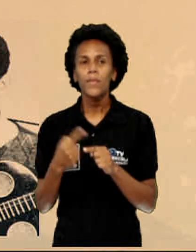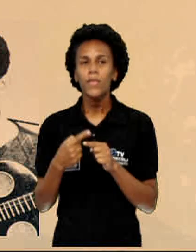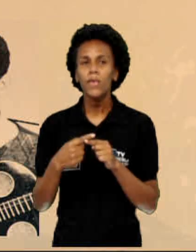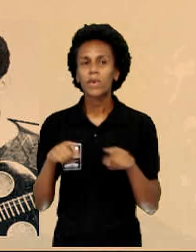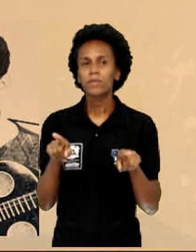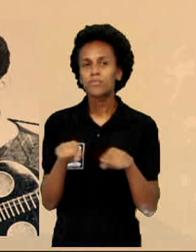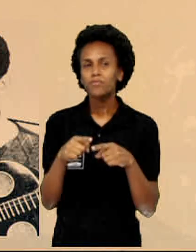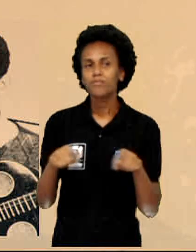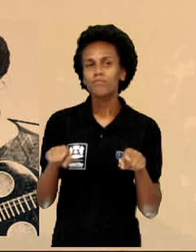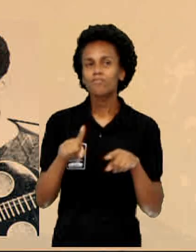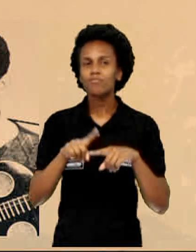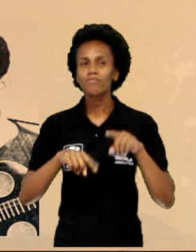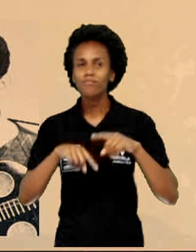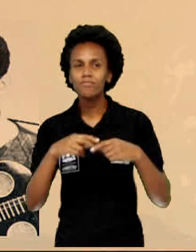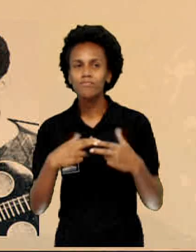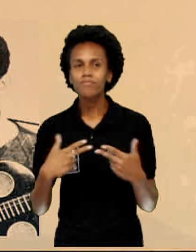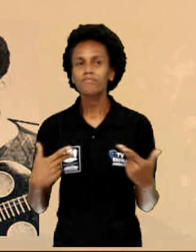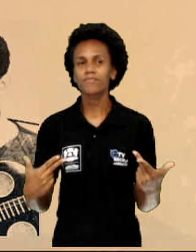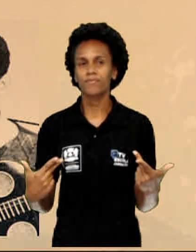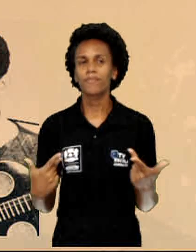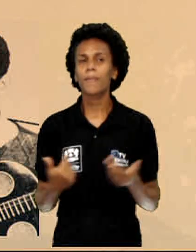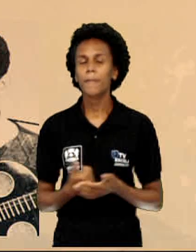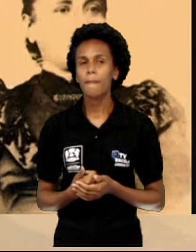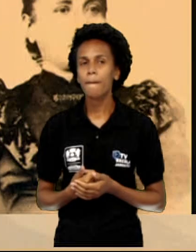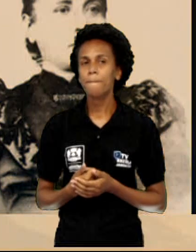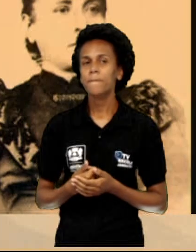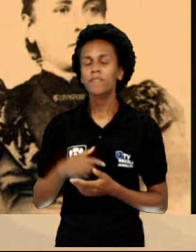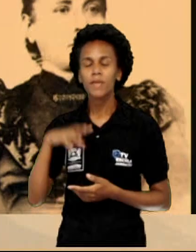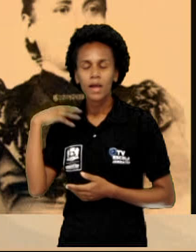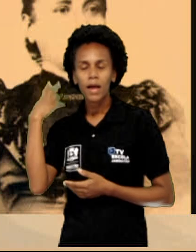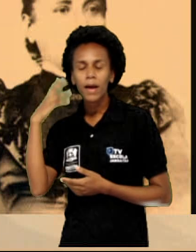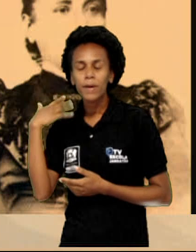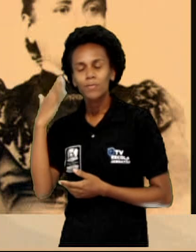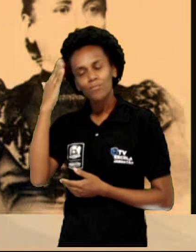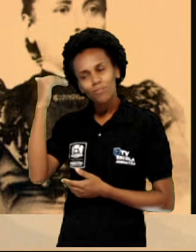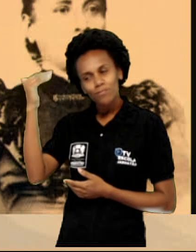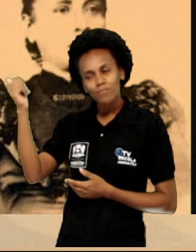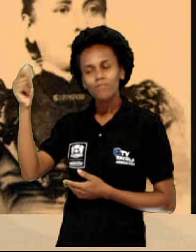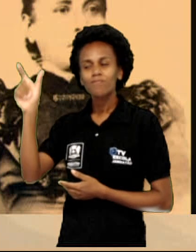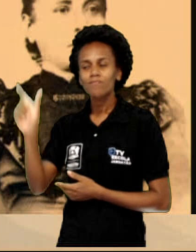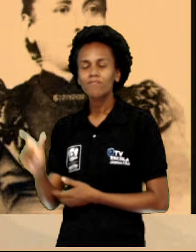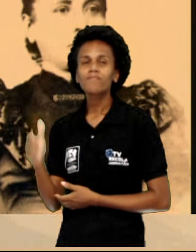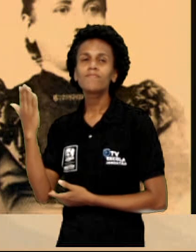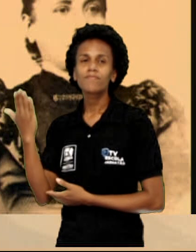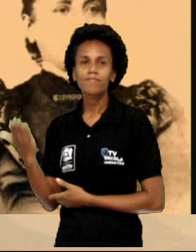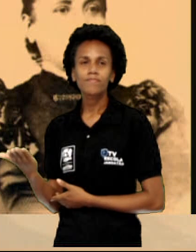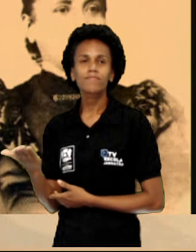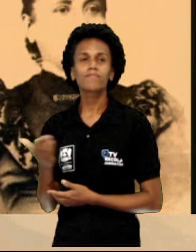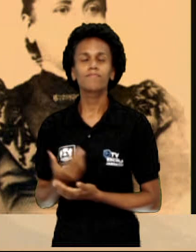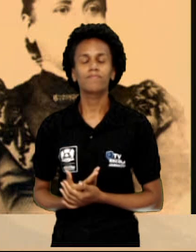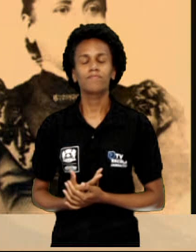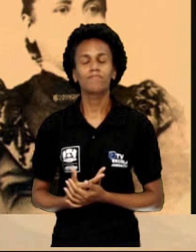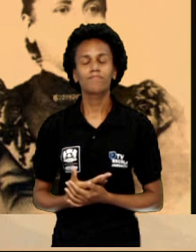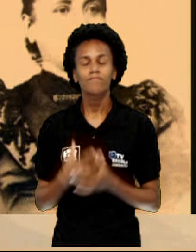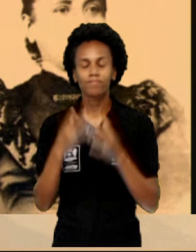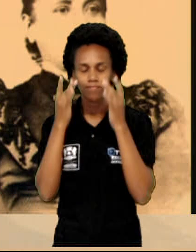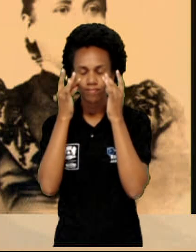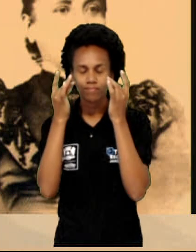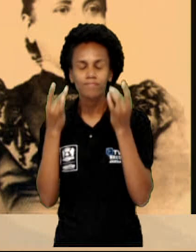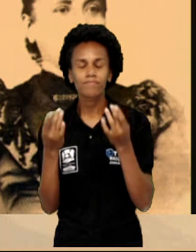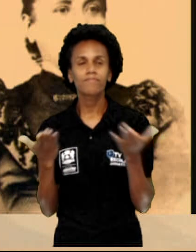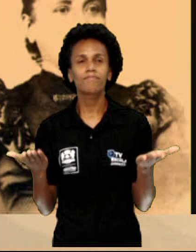que projetou o nome de Chiquinha Gonzaga para a fama. Essa polca agora e vamos ouvir. O Chiquinha